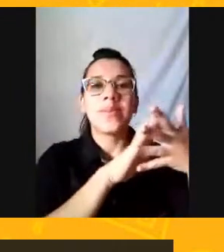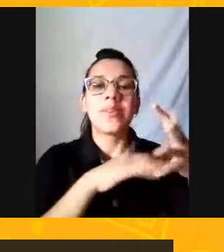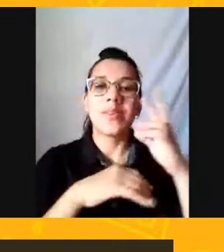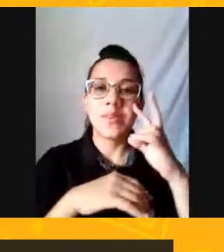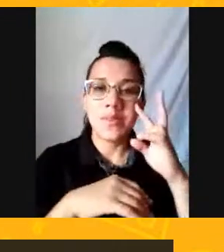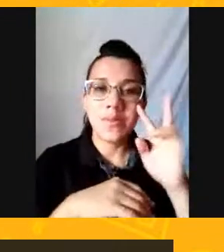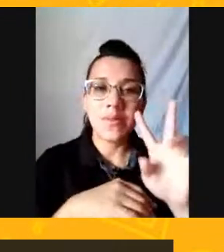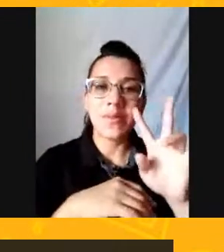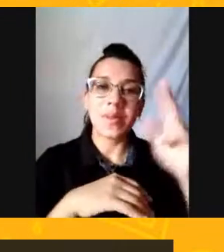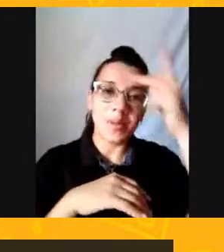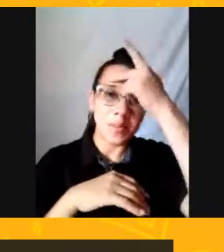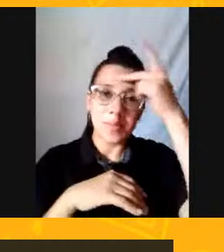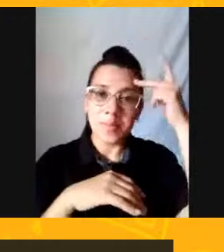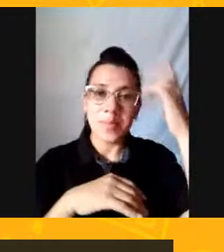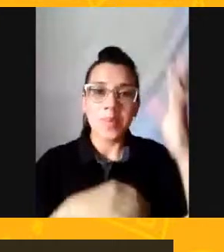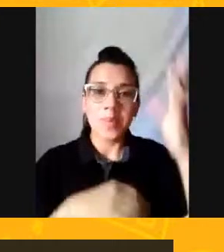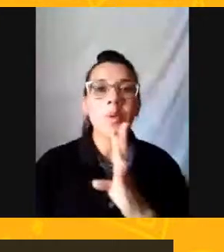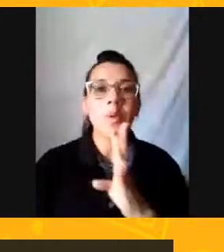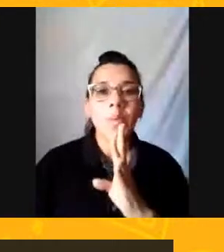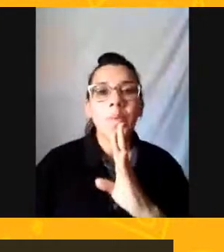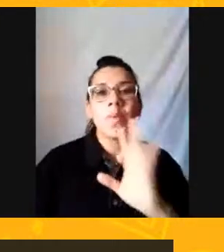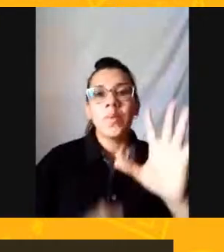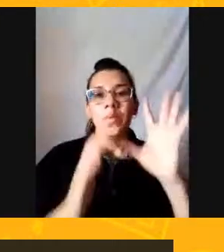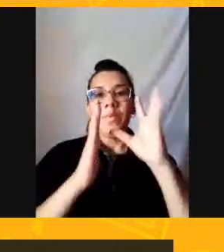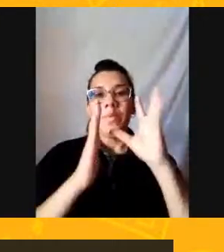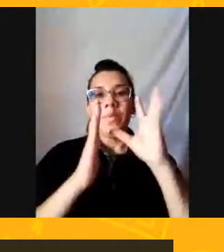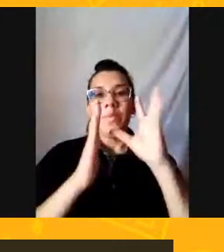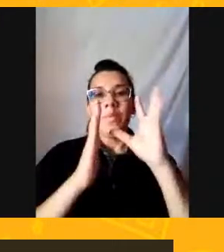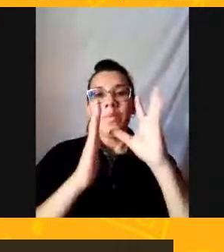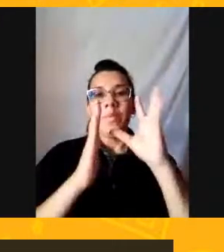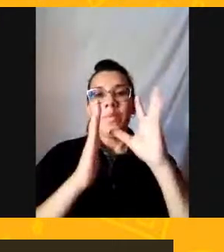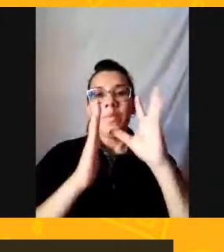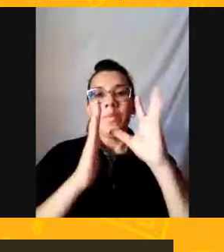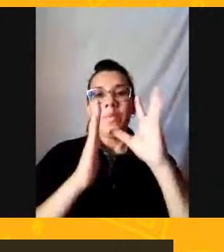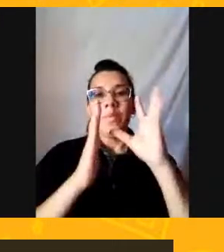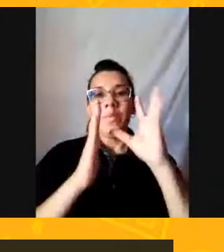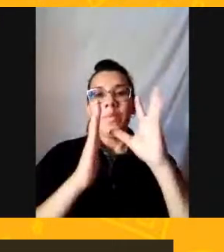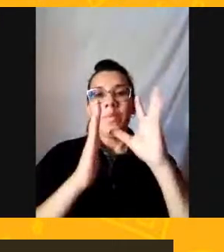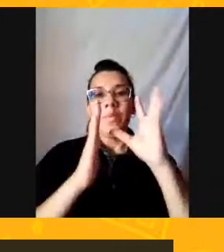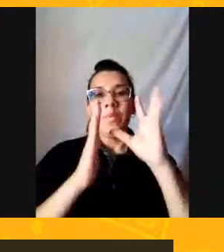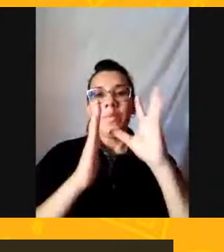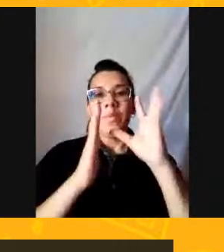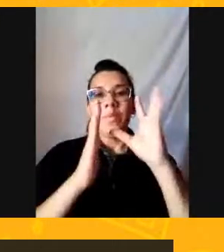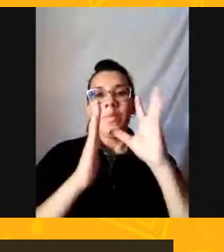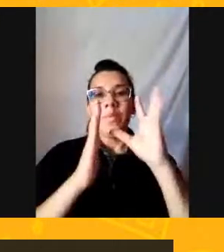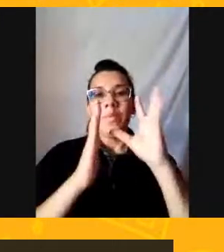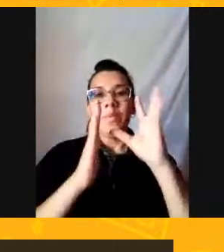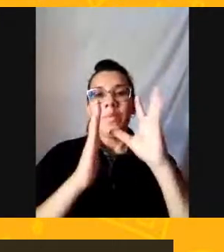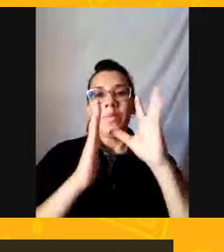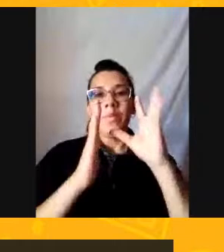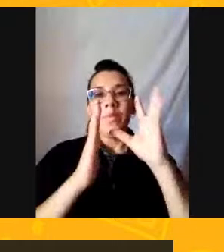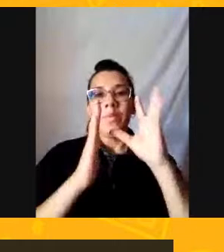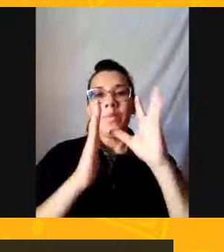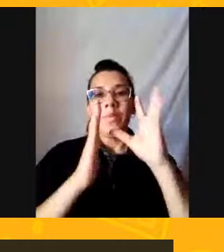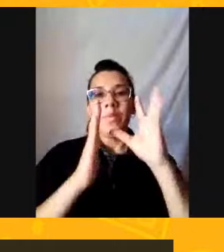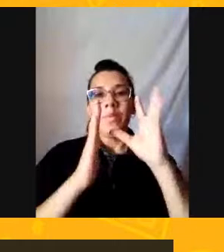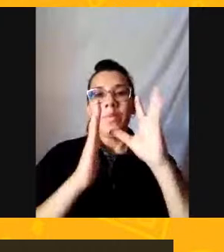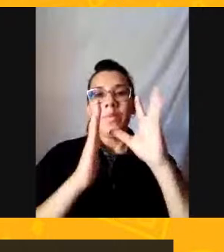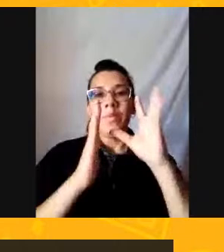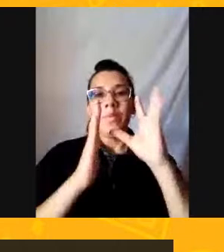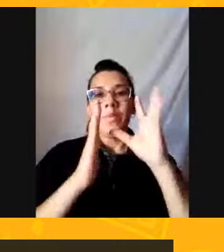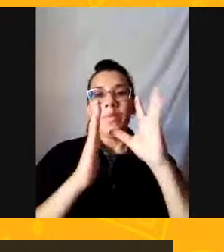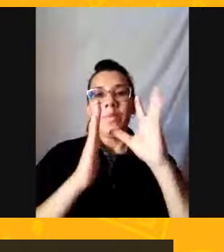professora Marli Ela foi coordenadora De uma escola Onde eu fui diretor E a gente Se dava muito bem